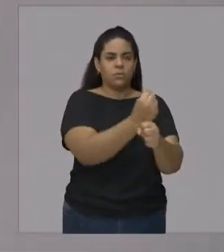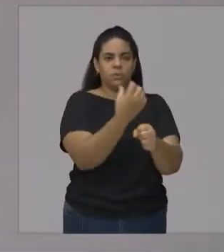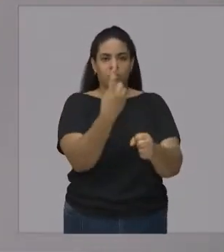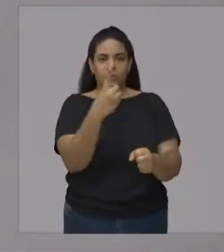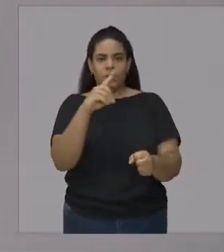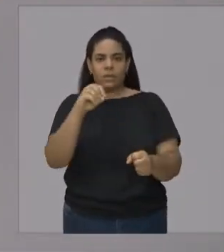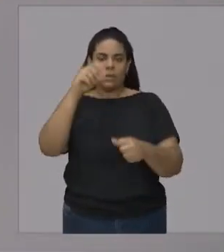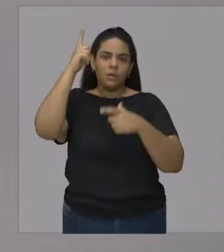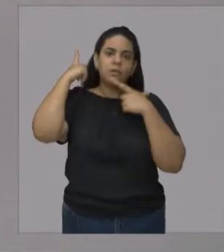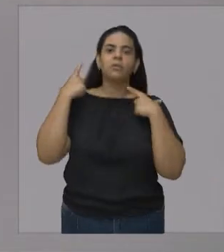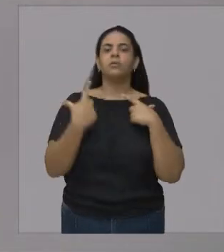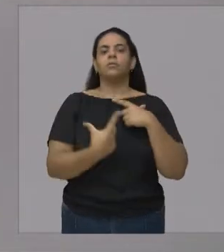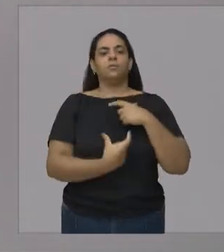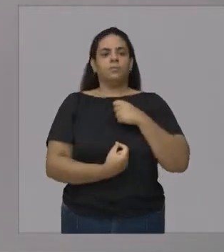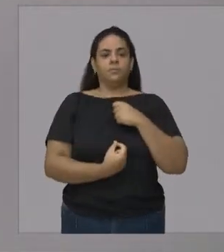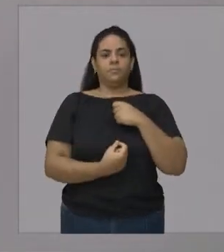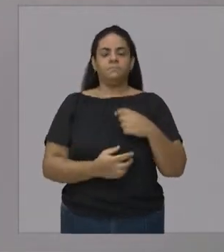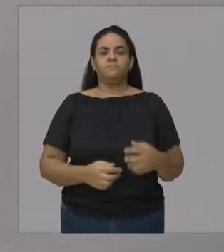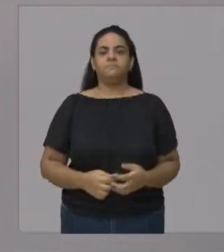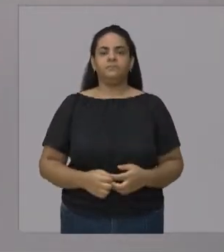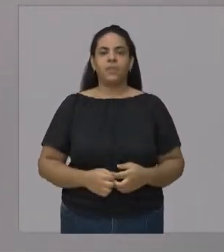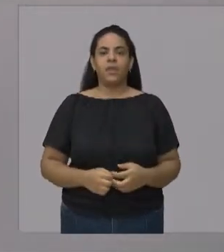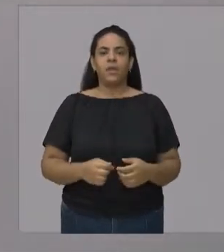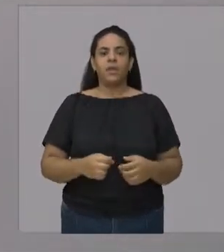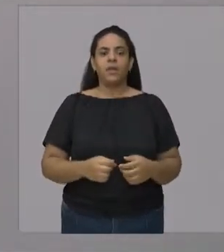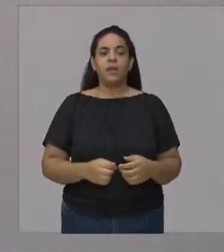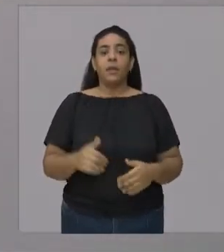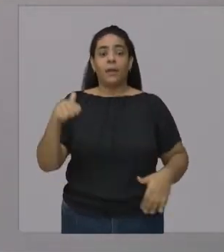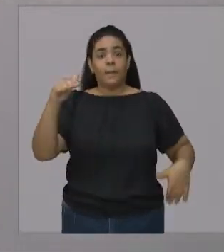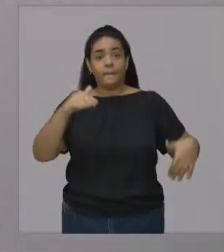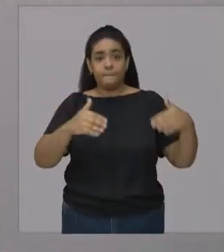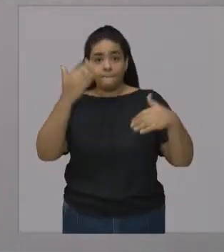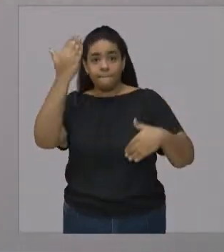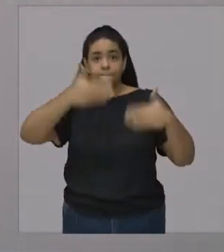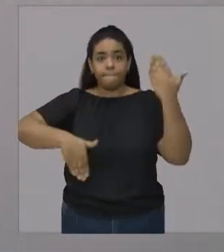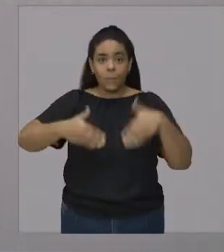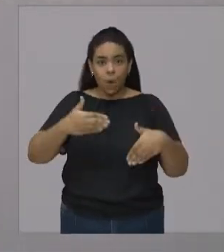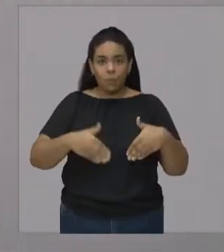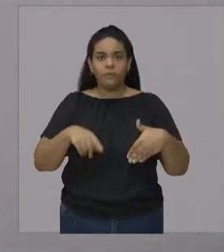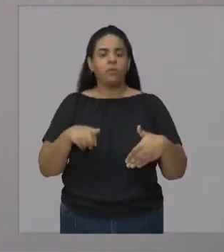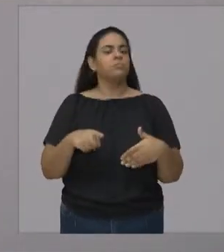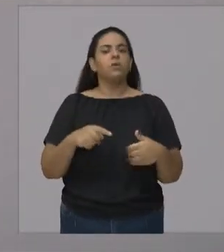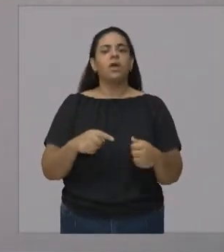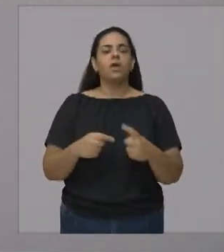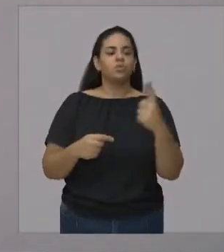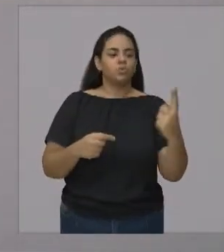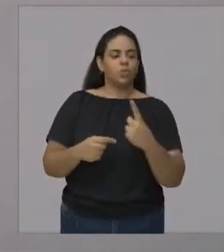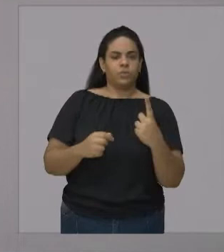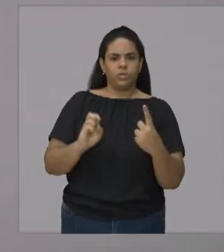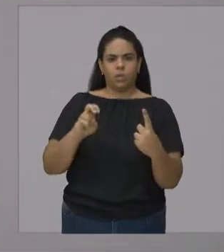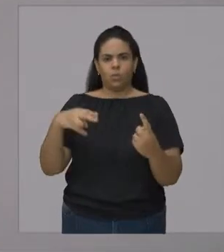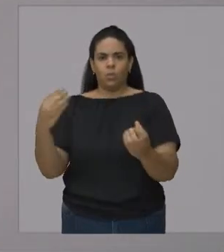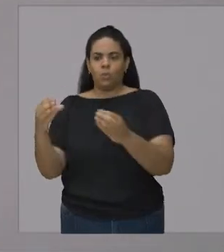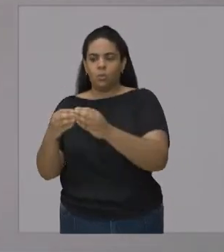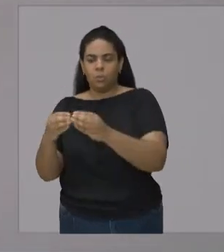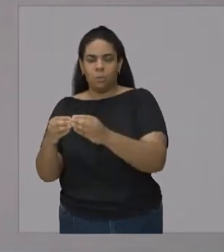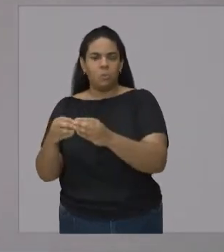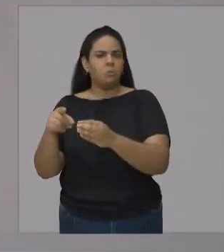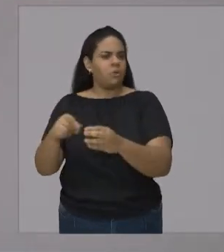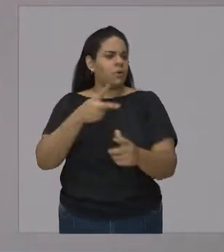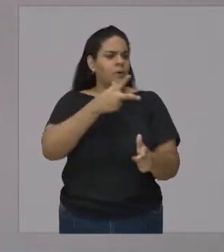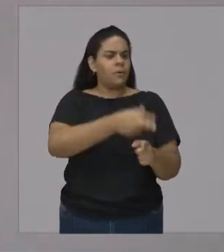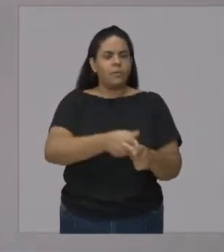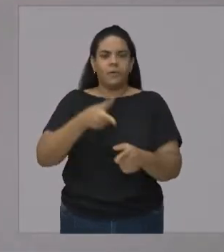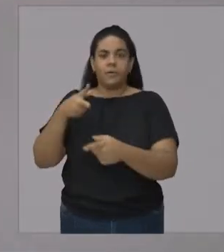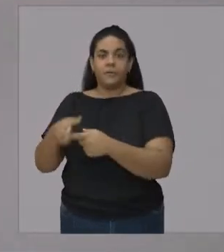todas as provas individuais disputadas Nos jogos paralímpicos do Rio 2016 Conquistou 9 medalhas 4 de